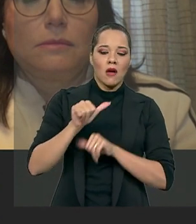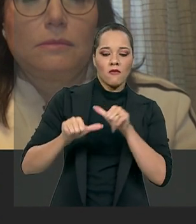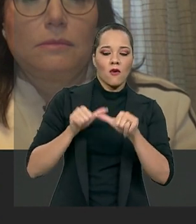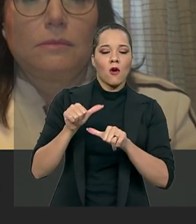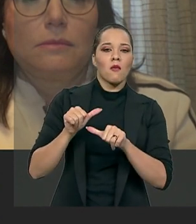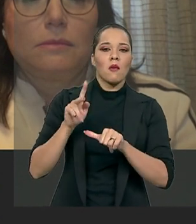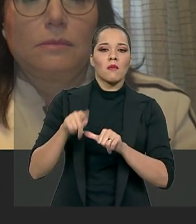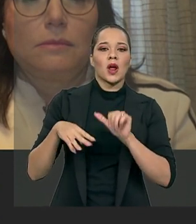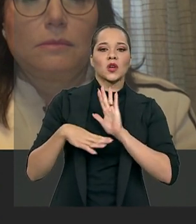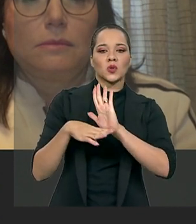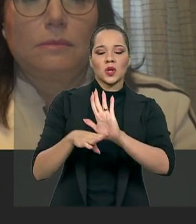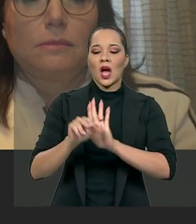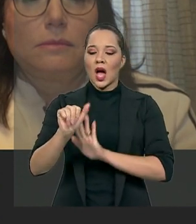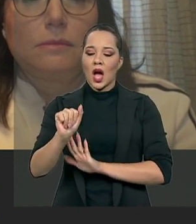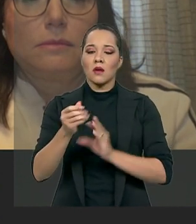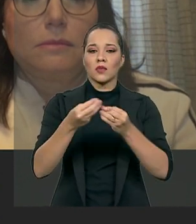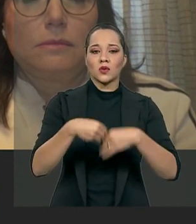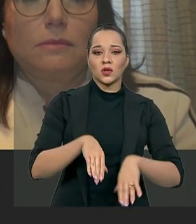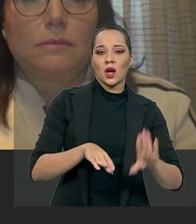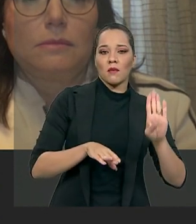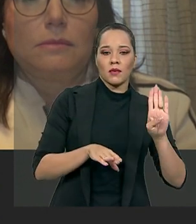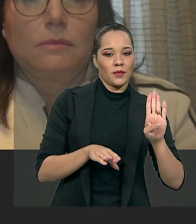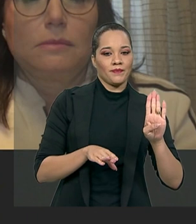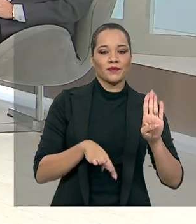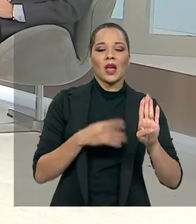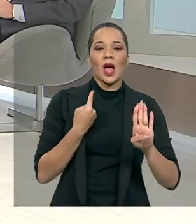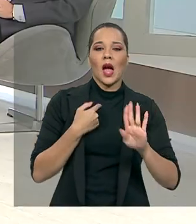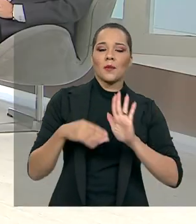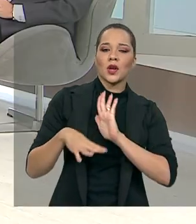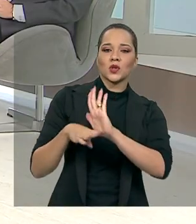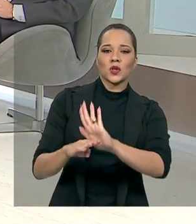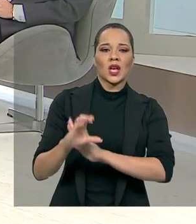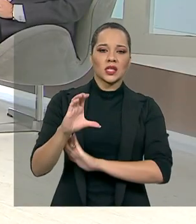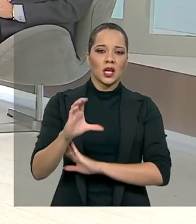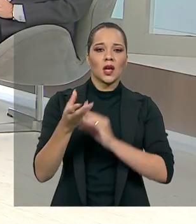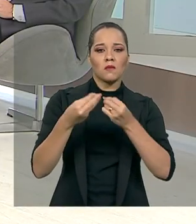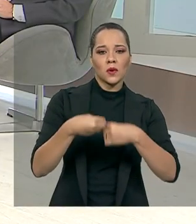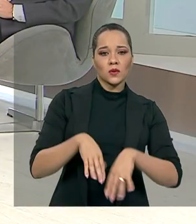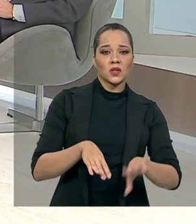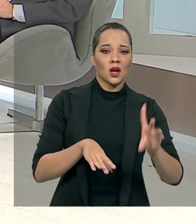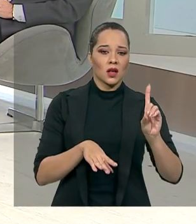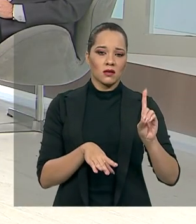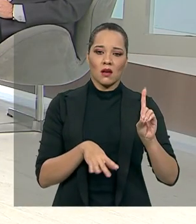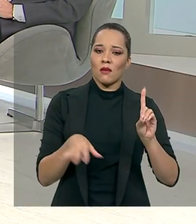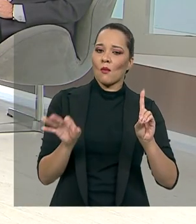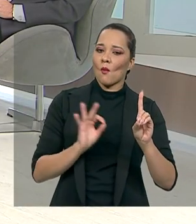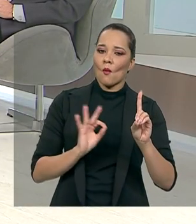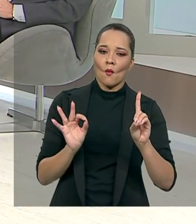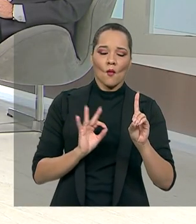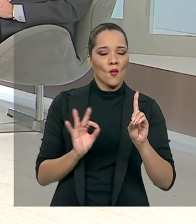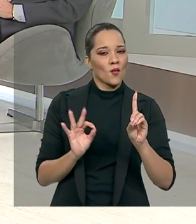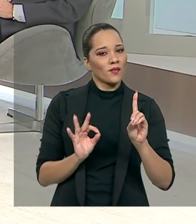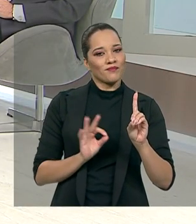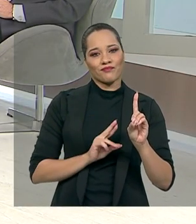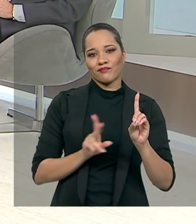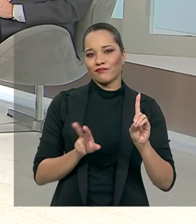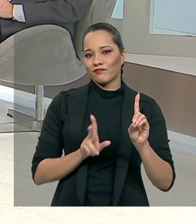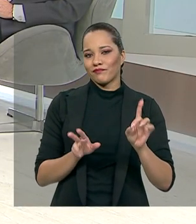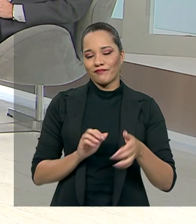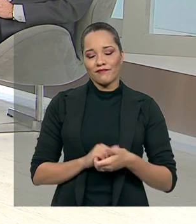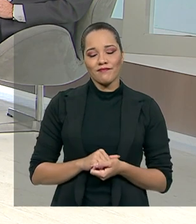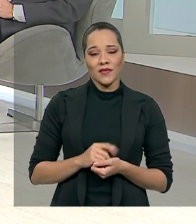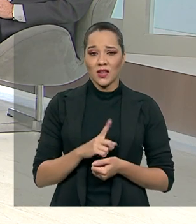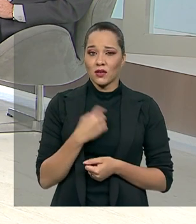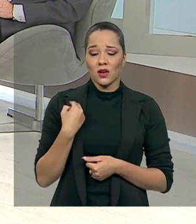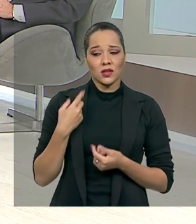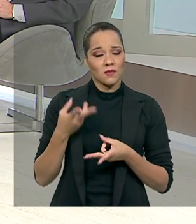beneficiar A e prejudicar B, beneficiar C e prejudicar D. Não é, nós não